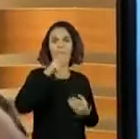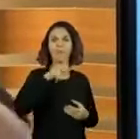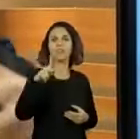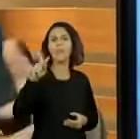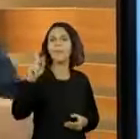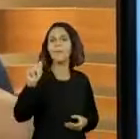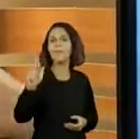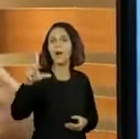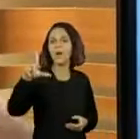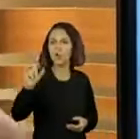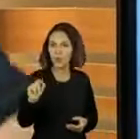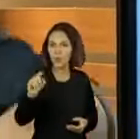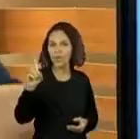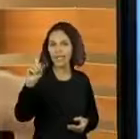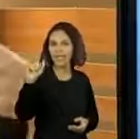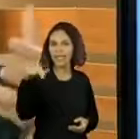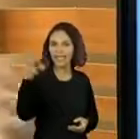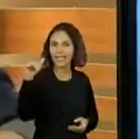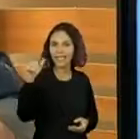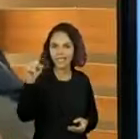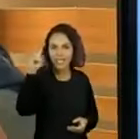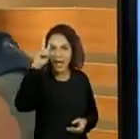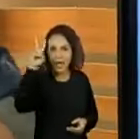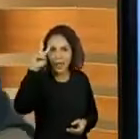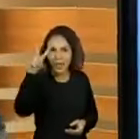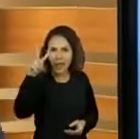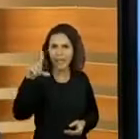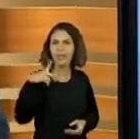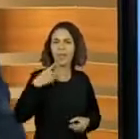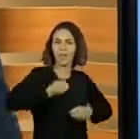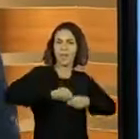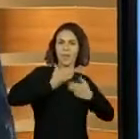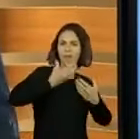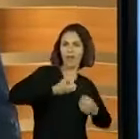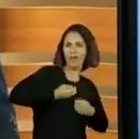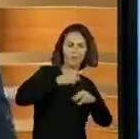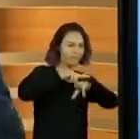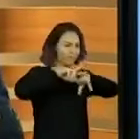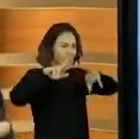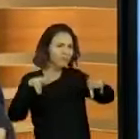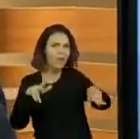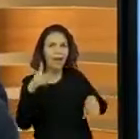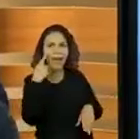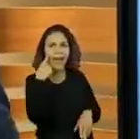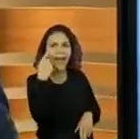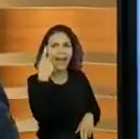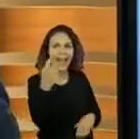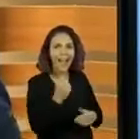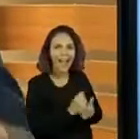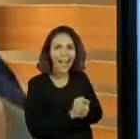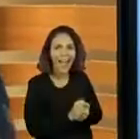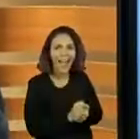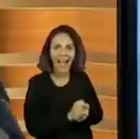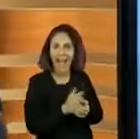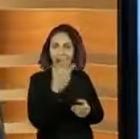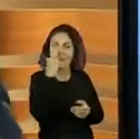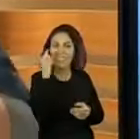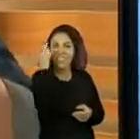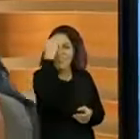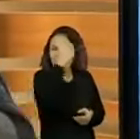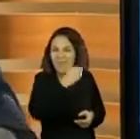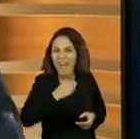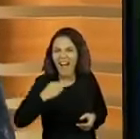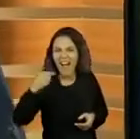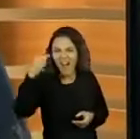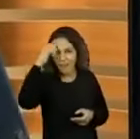poesia, poema, cordel e olha, de verdade, foi super interessante. Pois, a gente ficou no pancadão de uma hora,